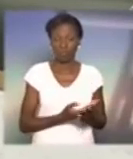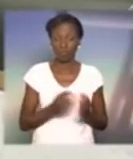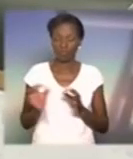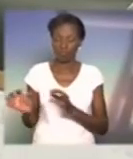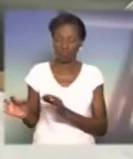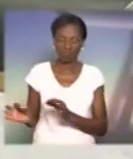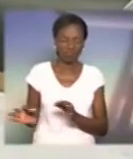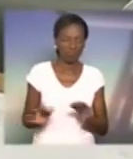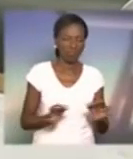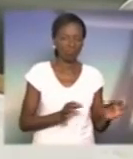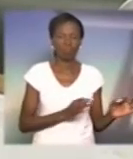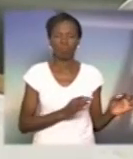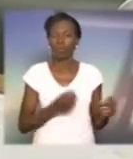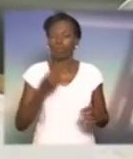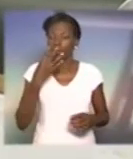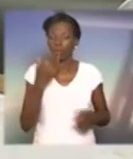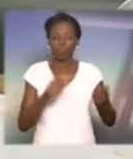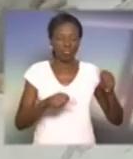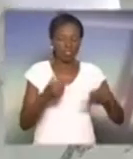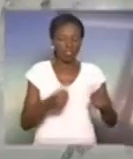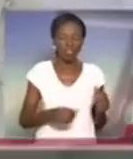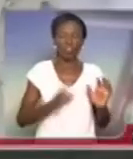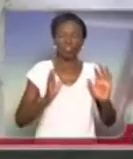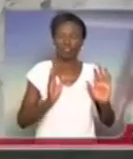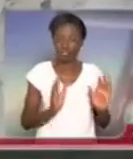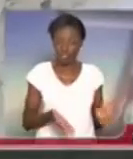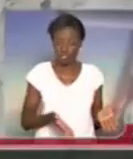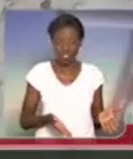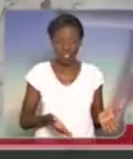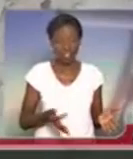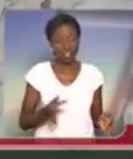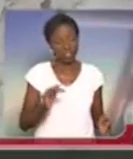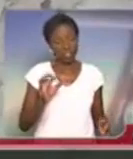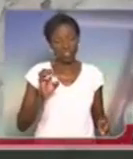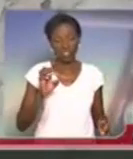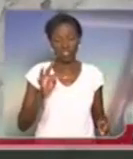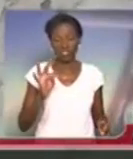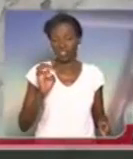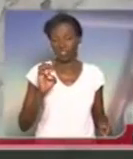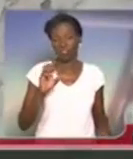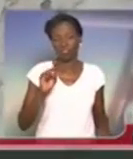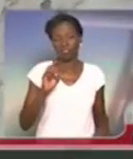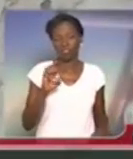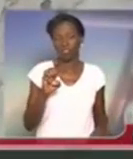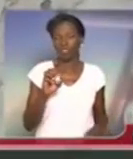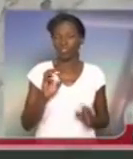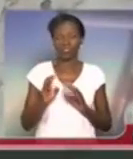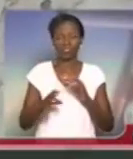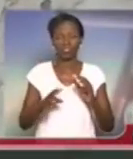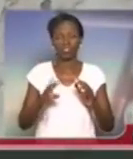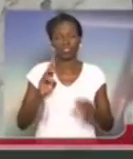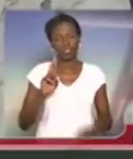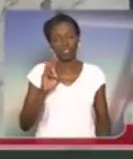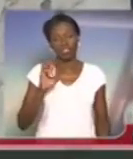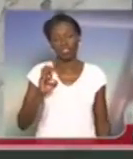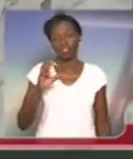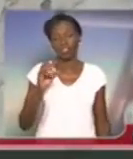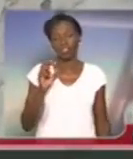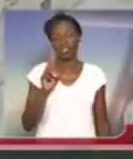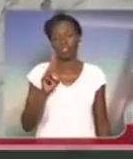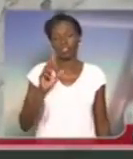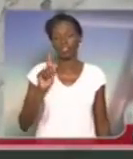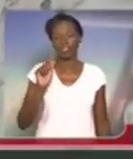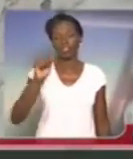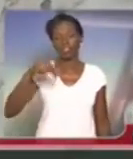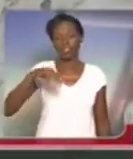bem, tem uma boa avaliação, ela já é uma escola em tese reorganizada há um bom tempo e o governo Alckmin, de uma